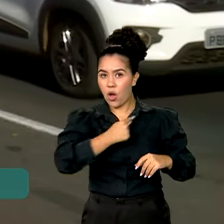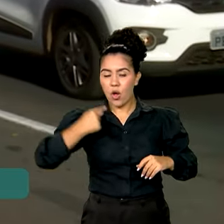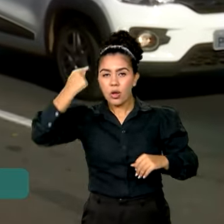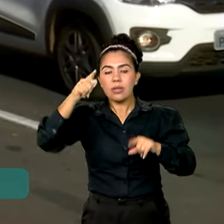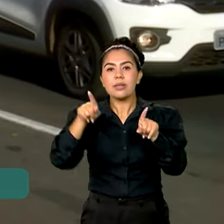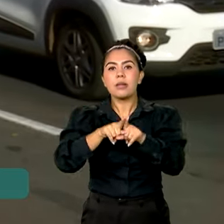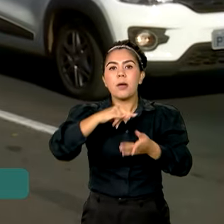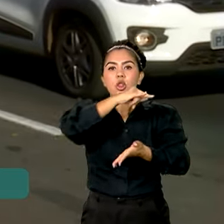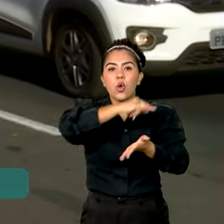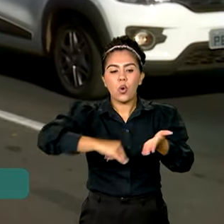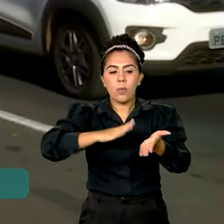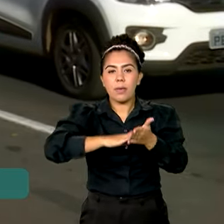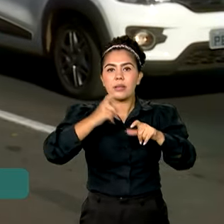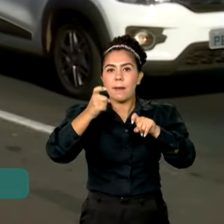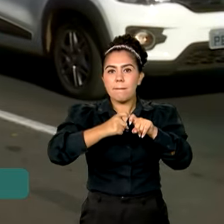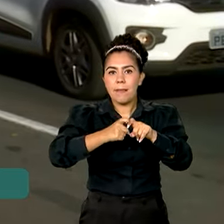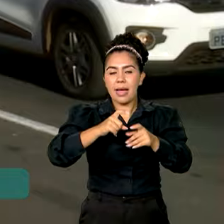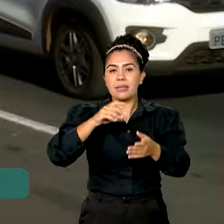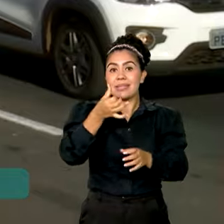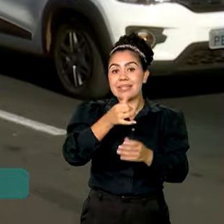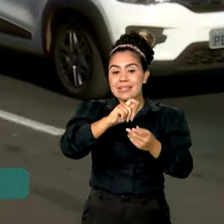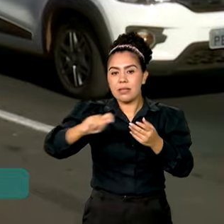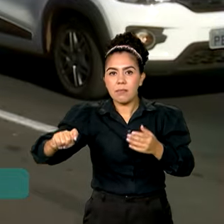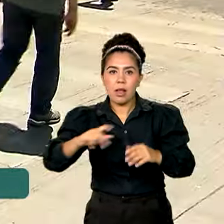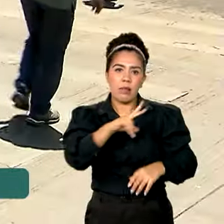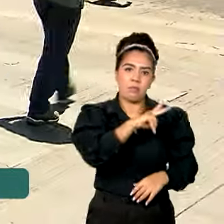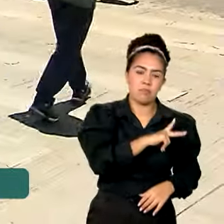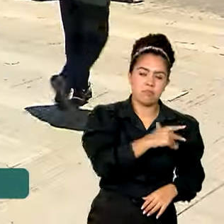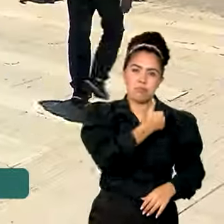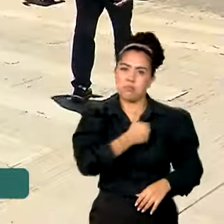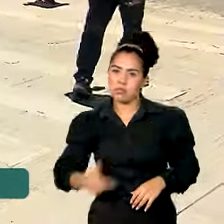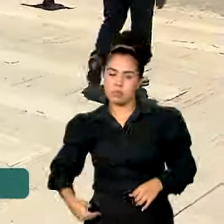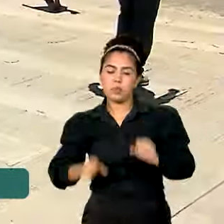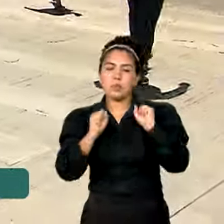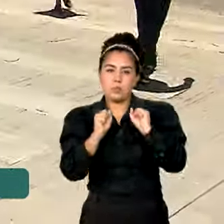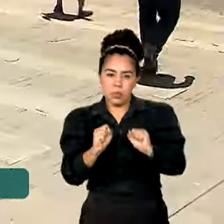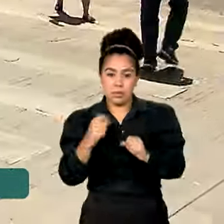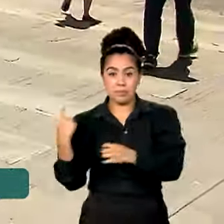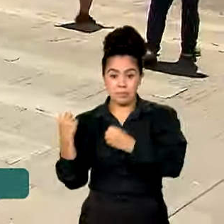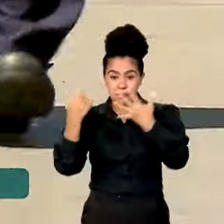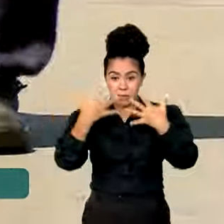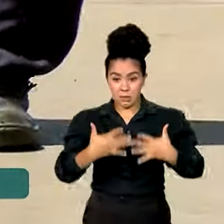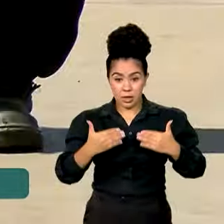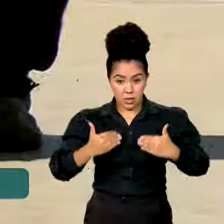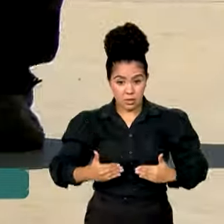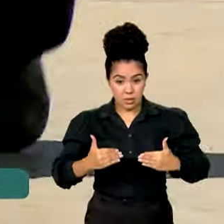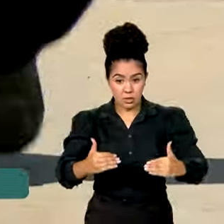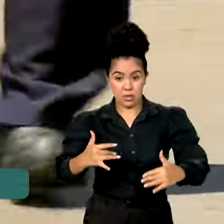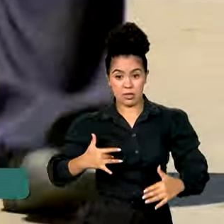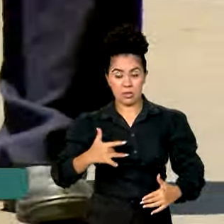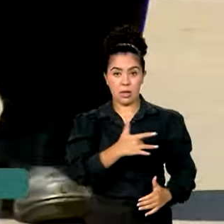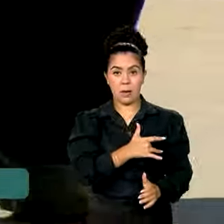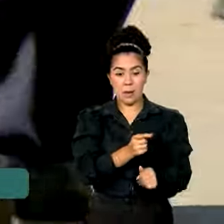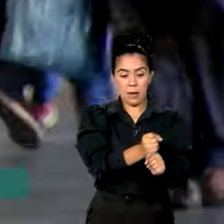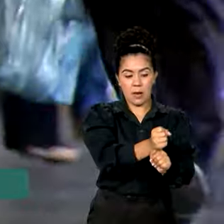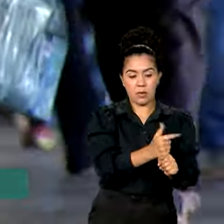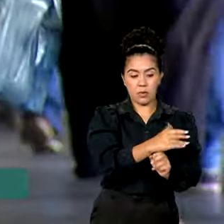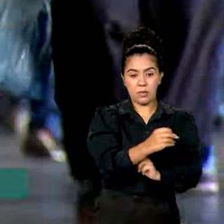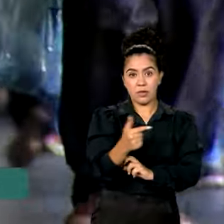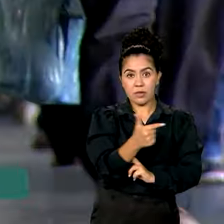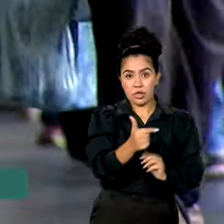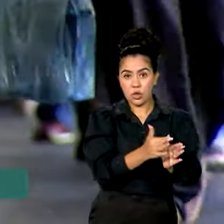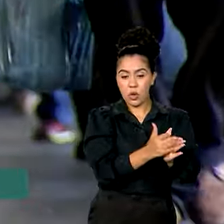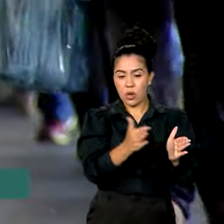meses, que pode ser da rede pública ou privada. De acordo com o Ministério da Saúde, de 2022 para cá,